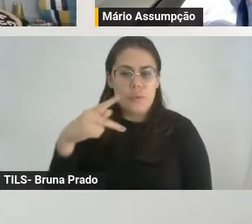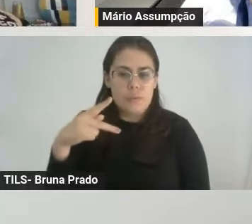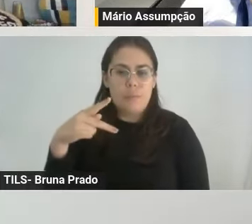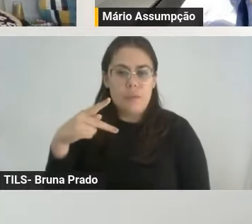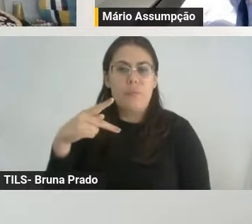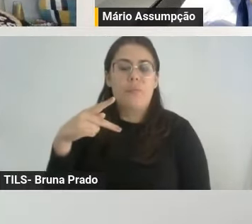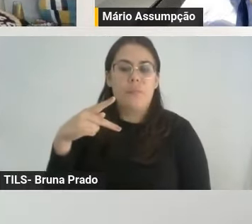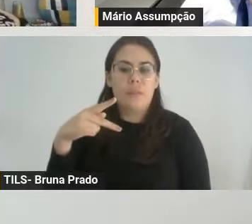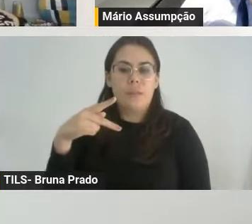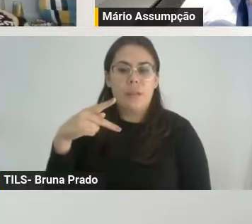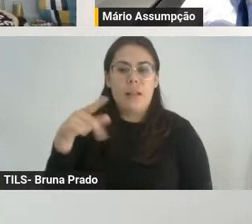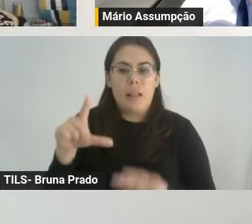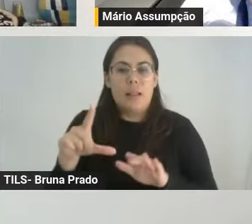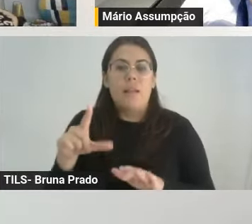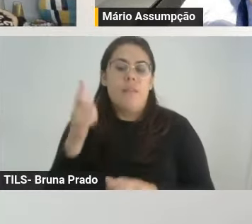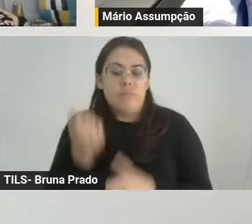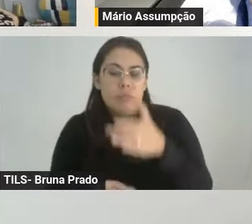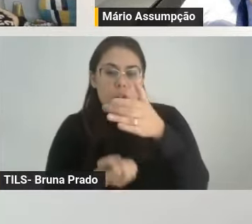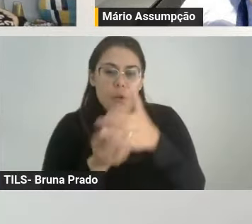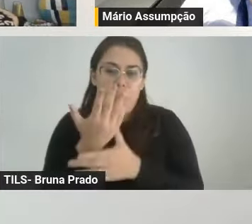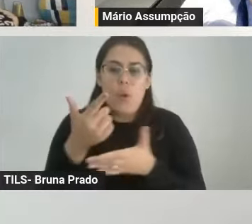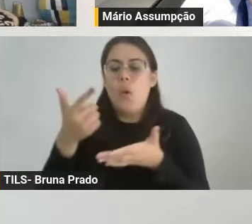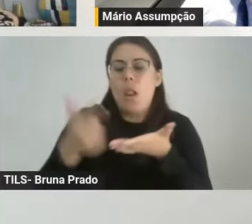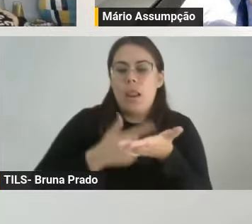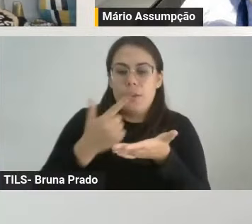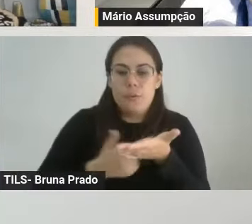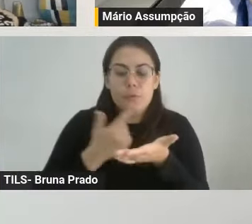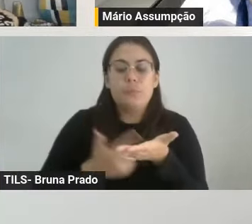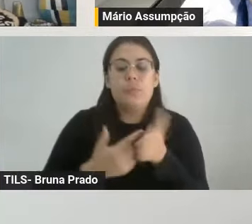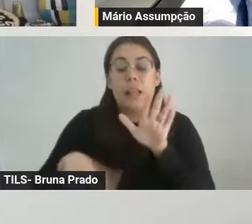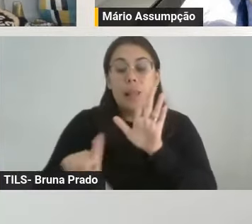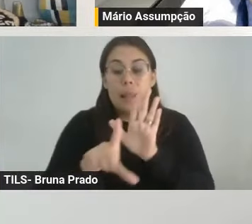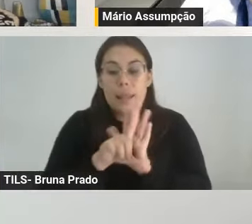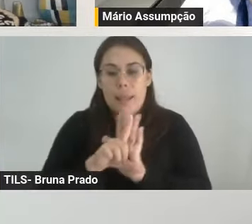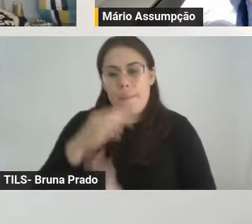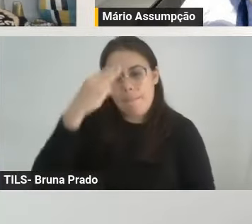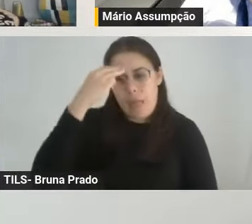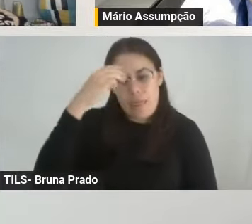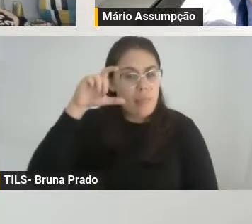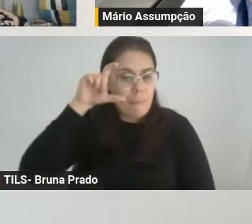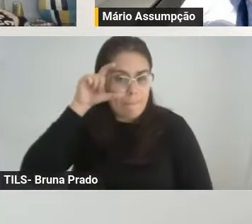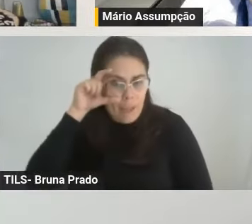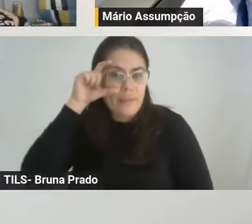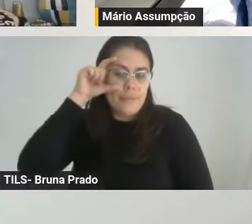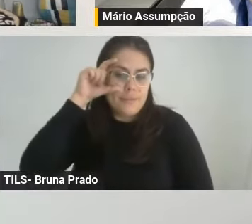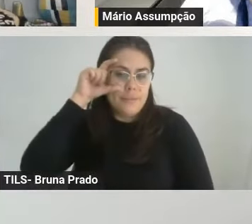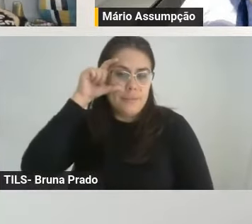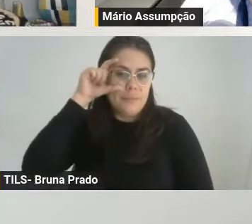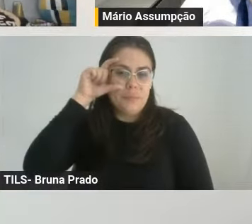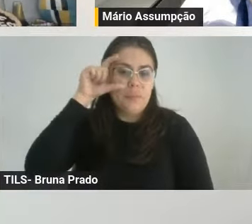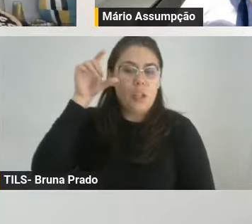Lei Maria da Penha, Avanços e Retrocessos Sob o Ponto de Visa da Prática Forense e da Justiça Restaurativa